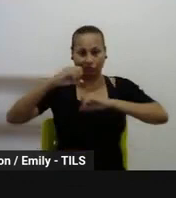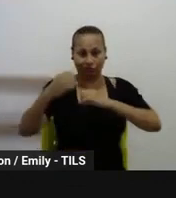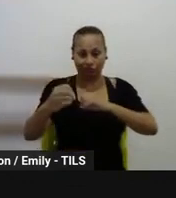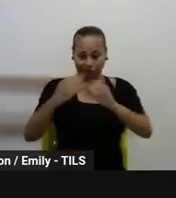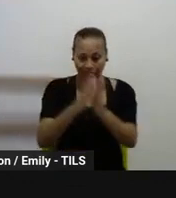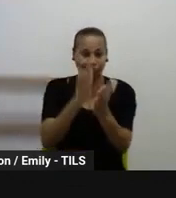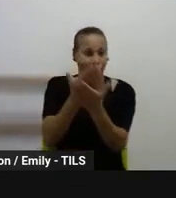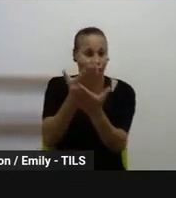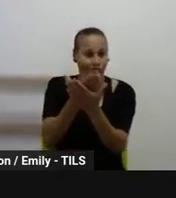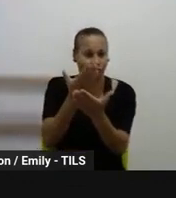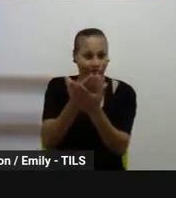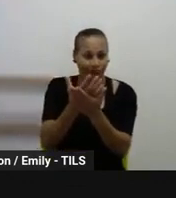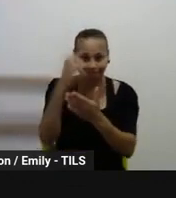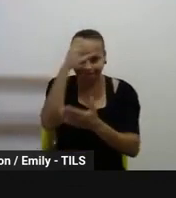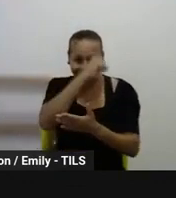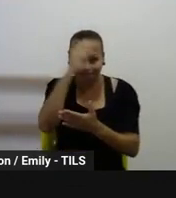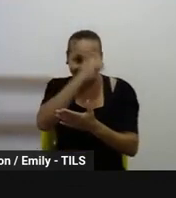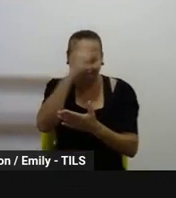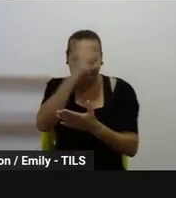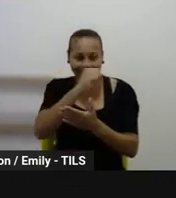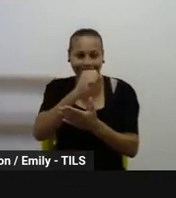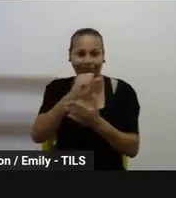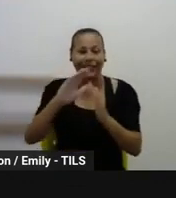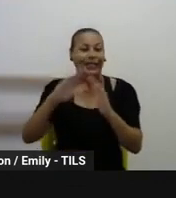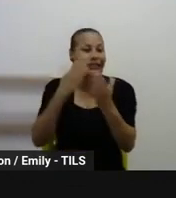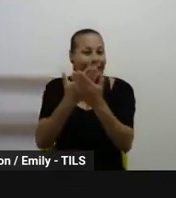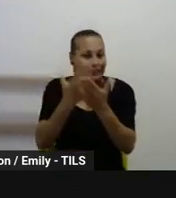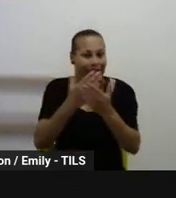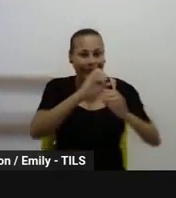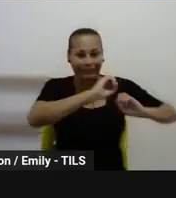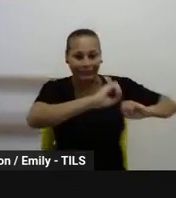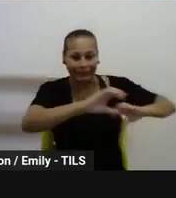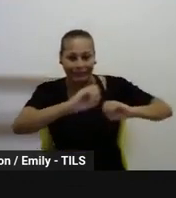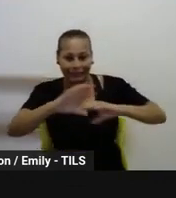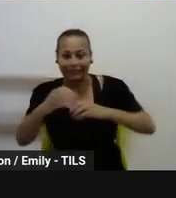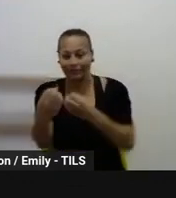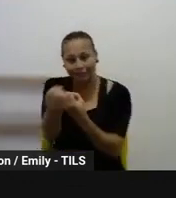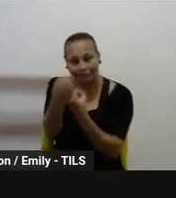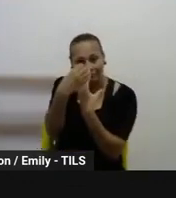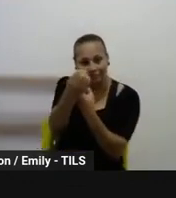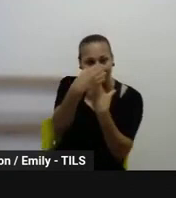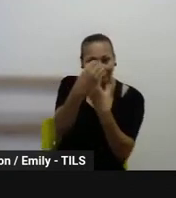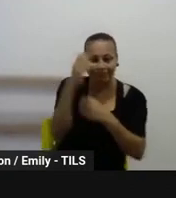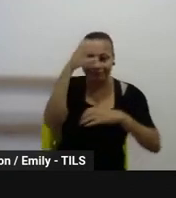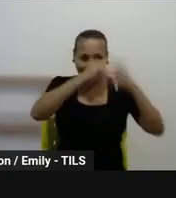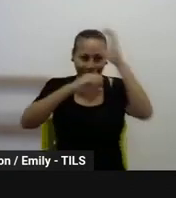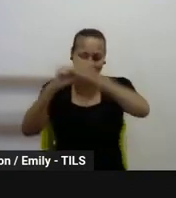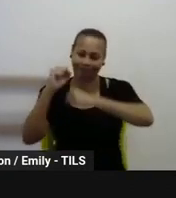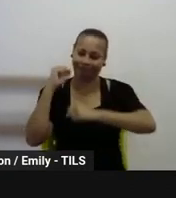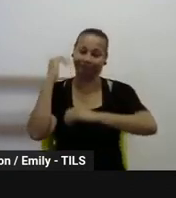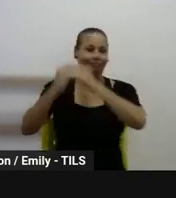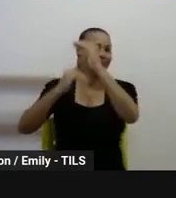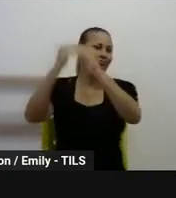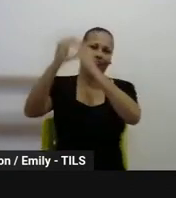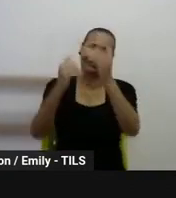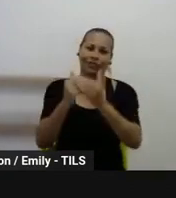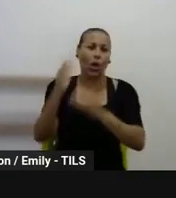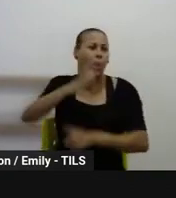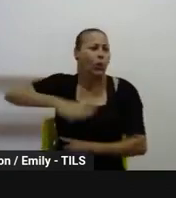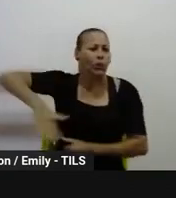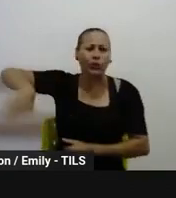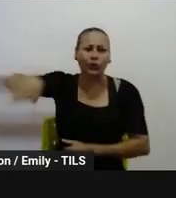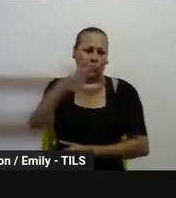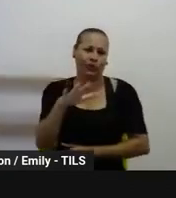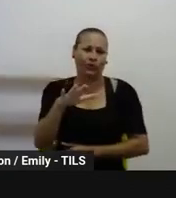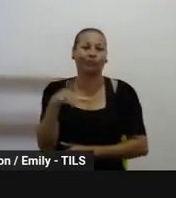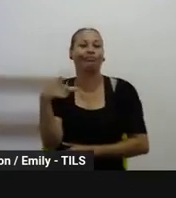a importância de se observar e até ver caminhos para que garanta a superação